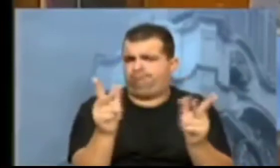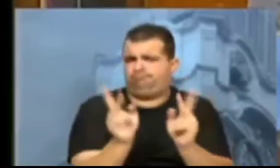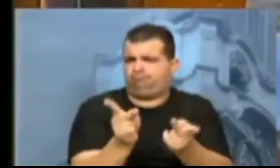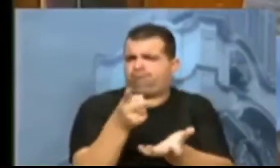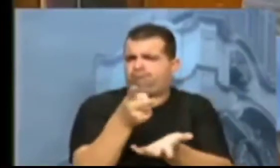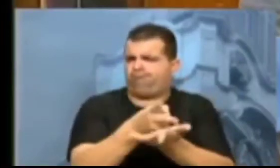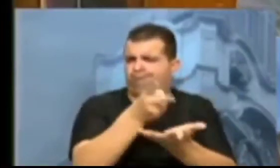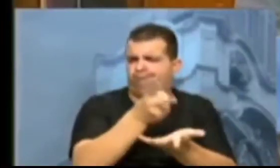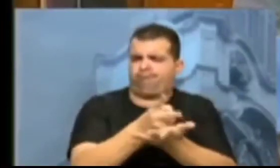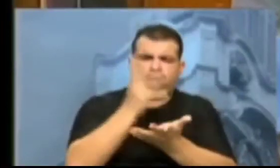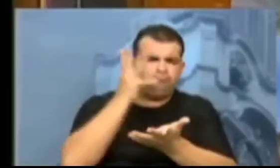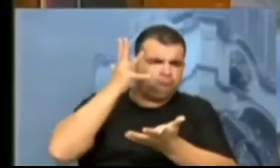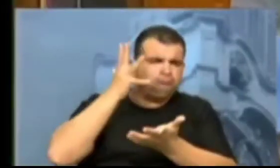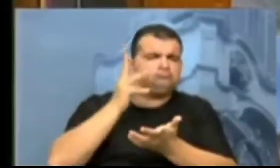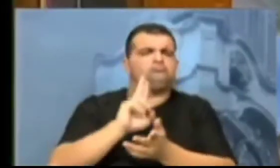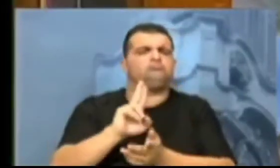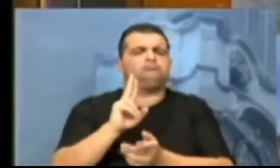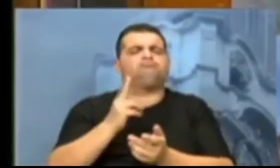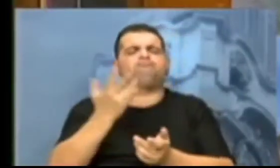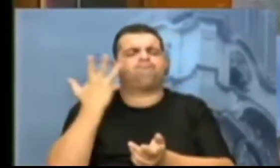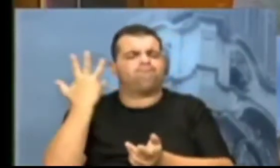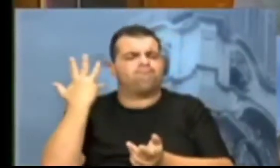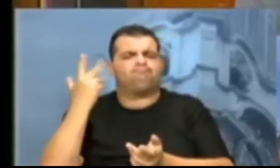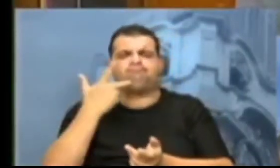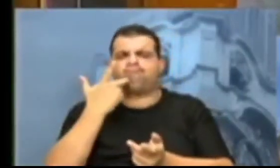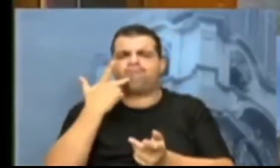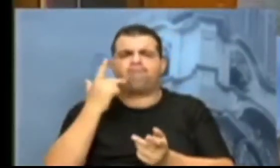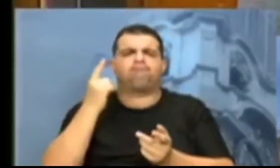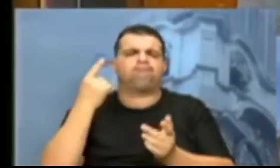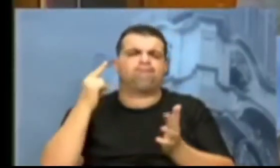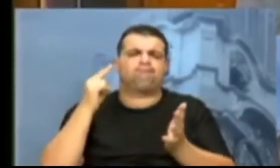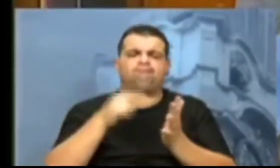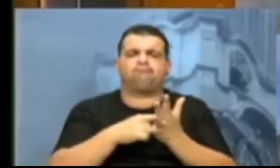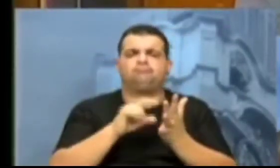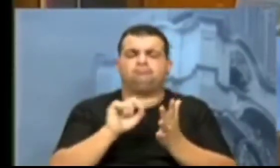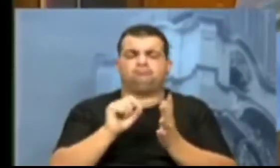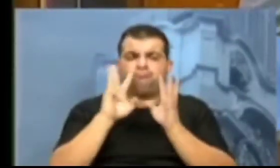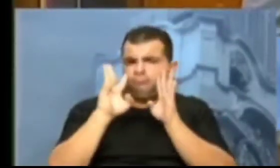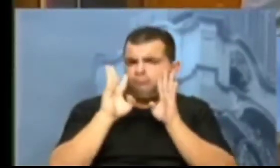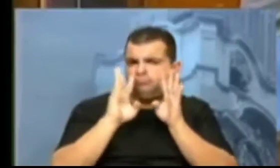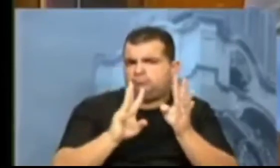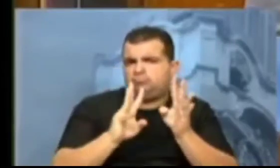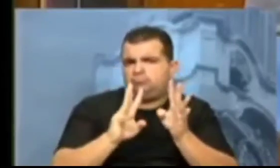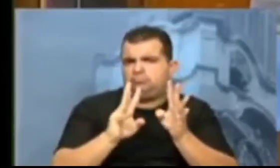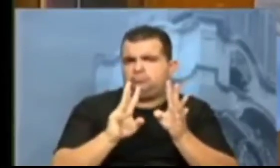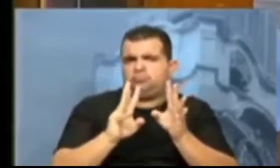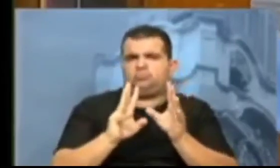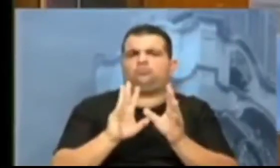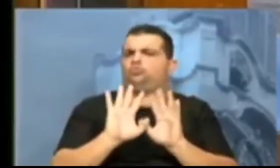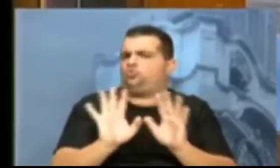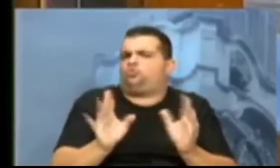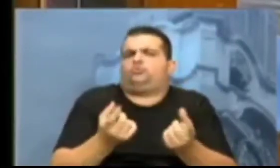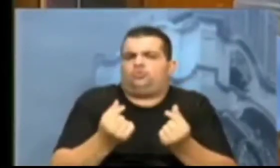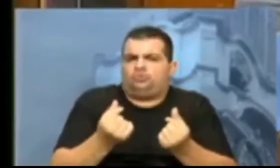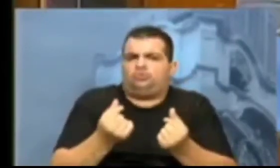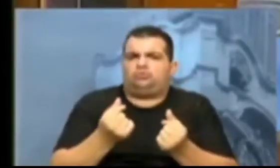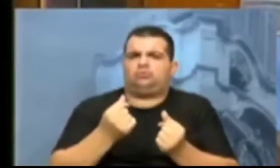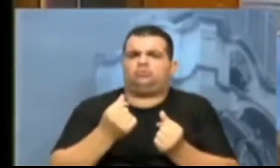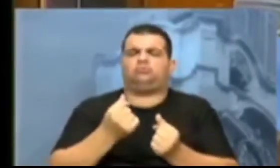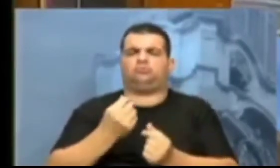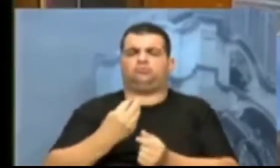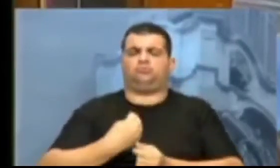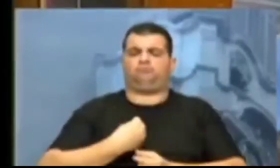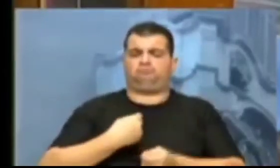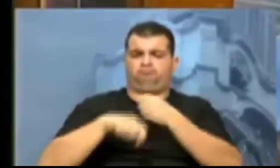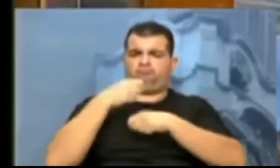de que devemos estar focados na economia e não na vida, na economia e não no